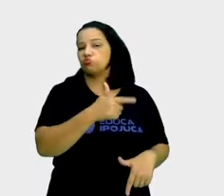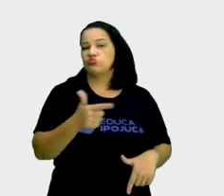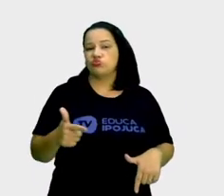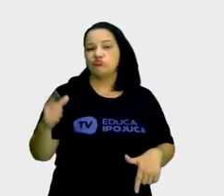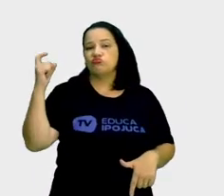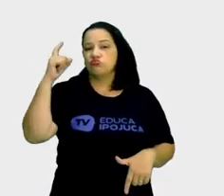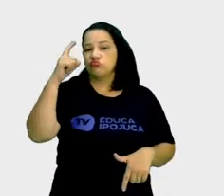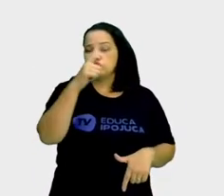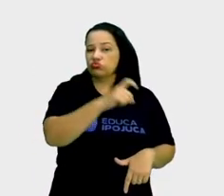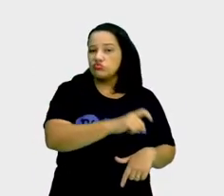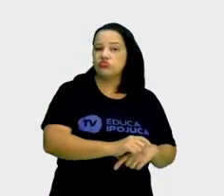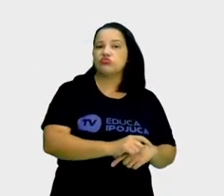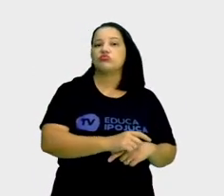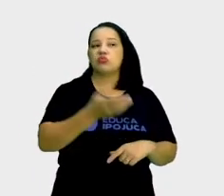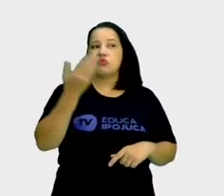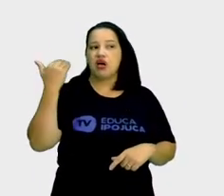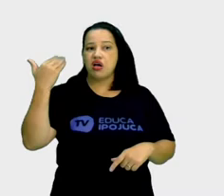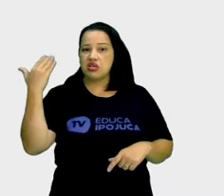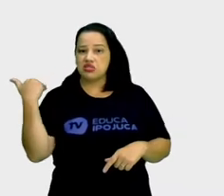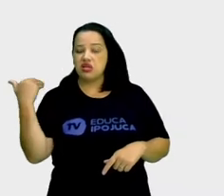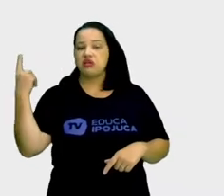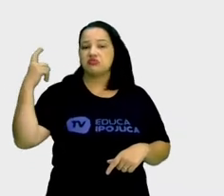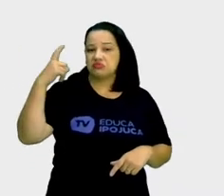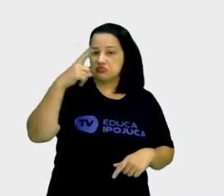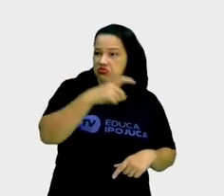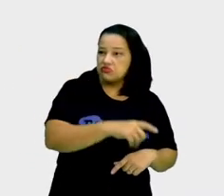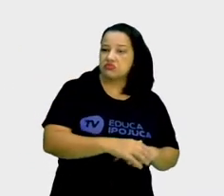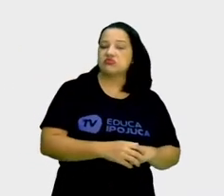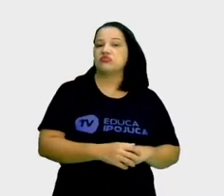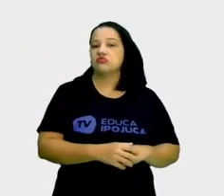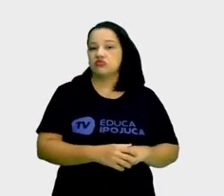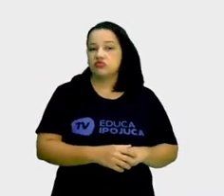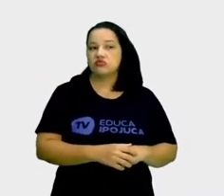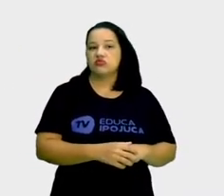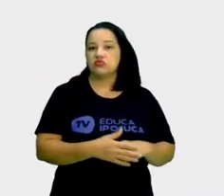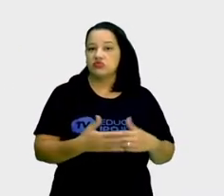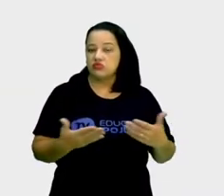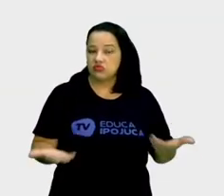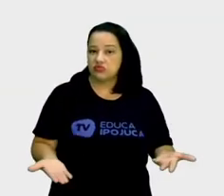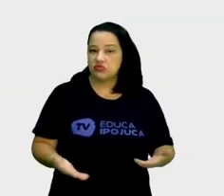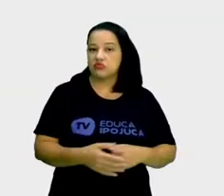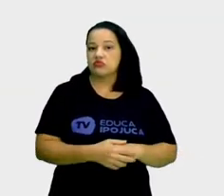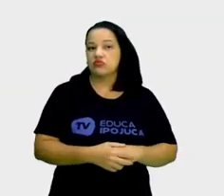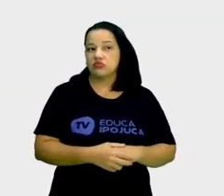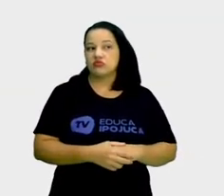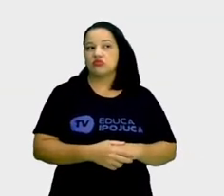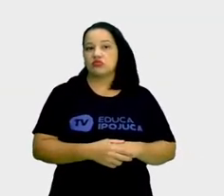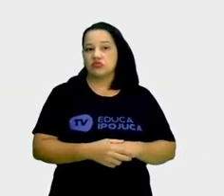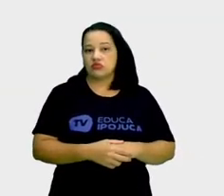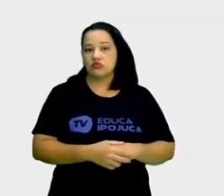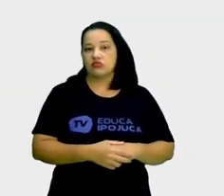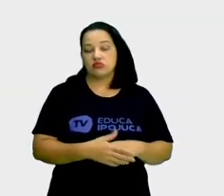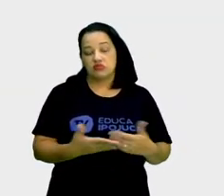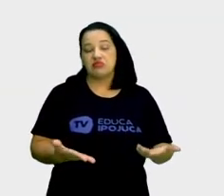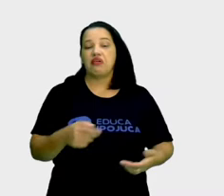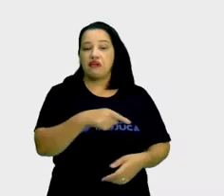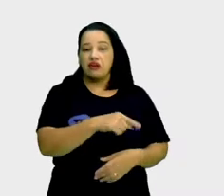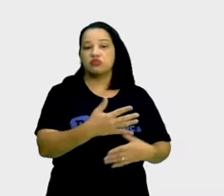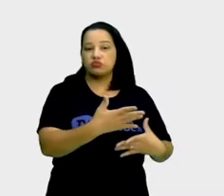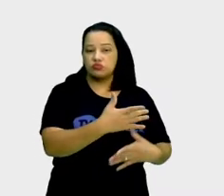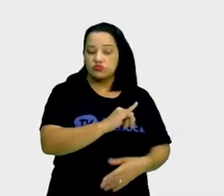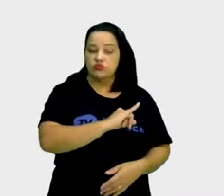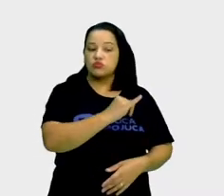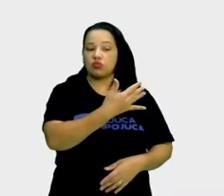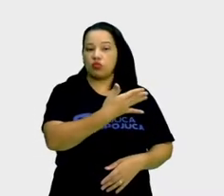tinha o zizinho, não tinha suave. E hoje em dia, a Pujuca mudou muito. Para falar de Ipojuca, é